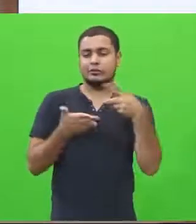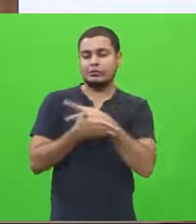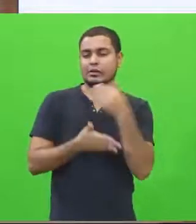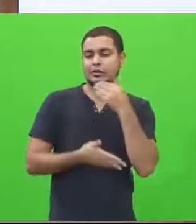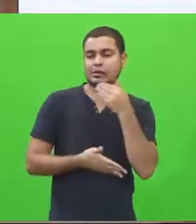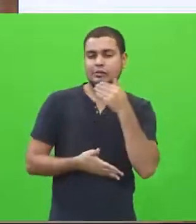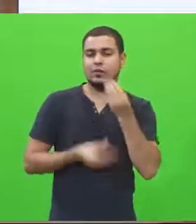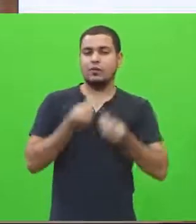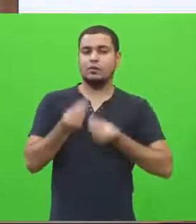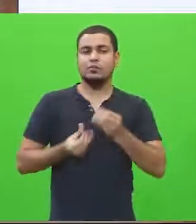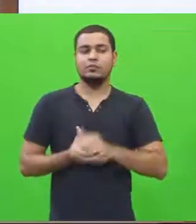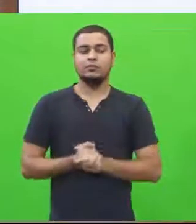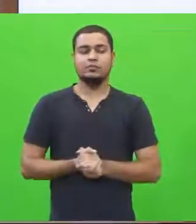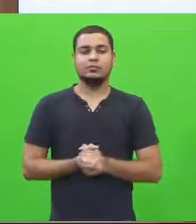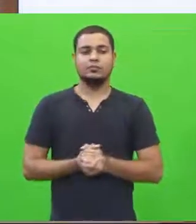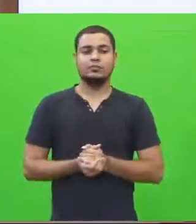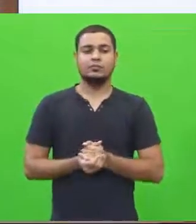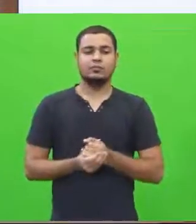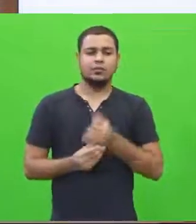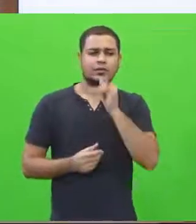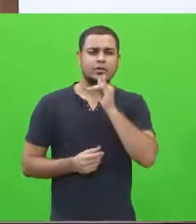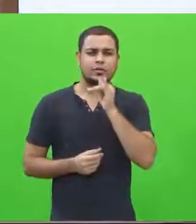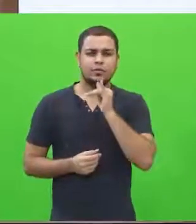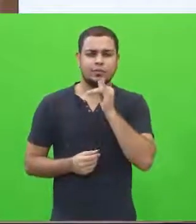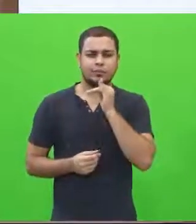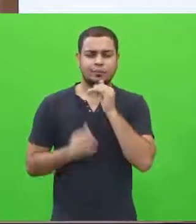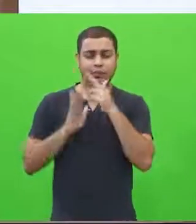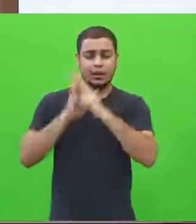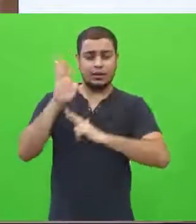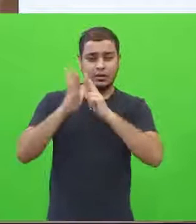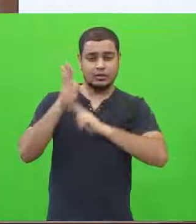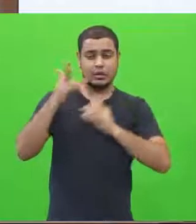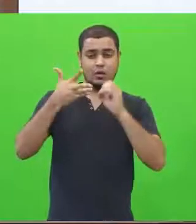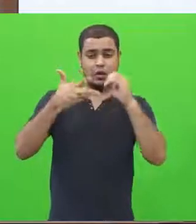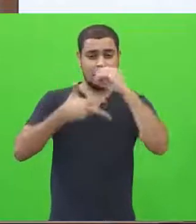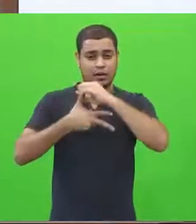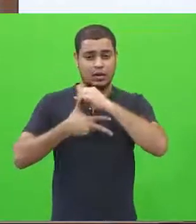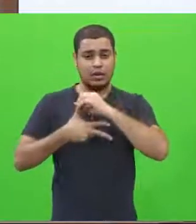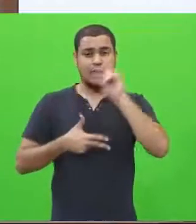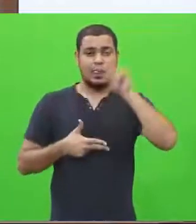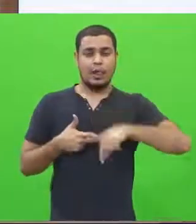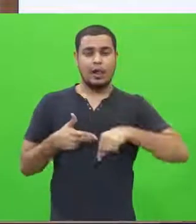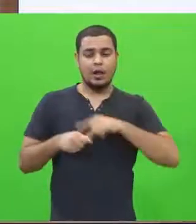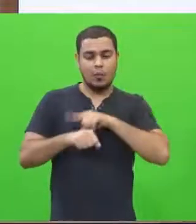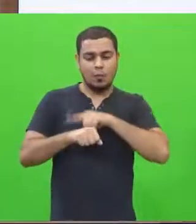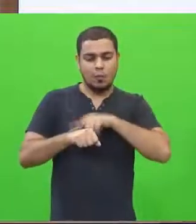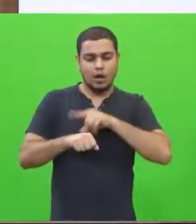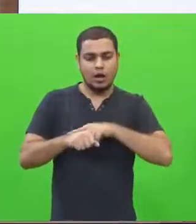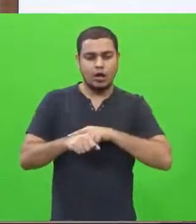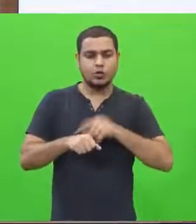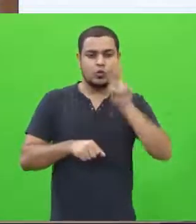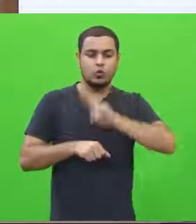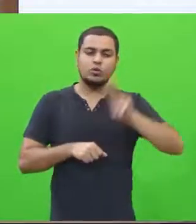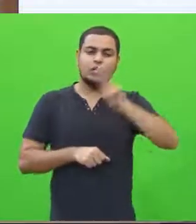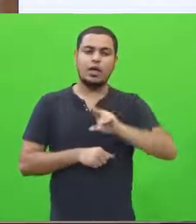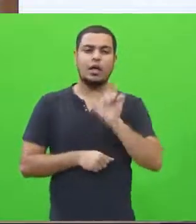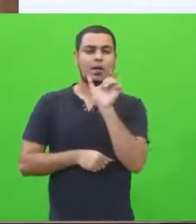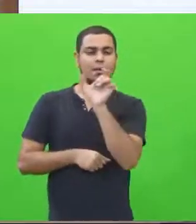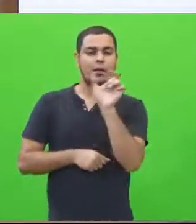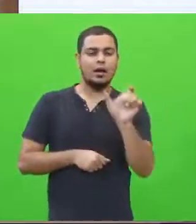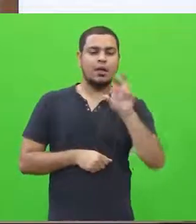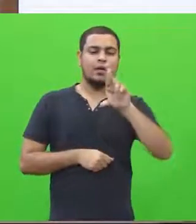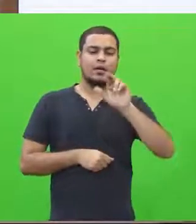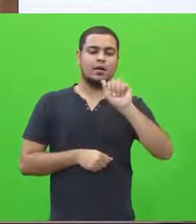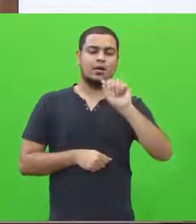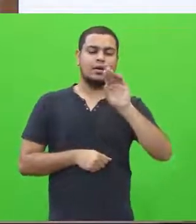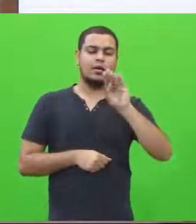acha sobre isso? No caso, a redação do Enem é o momento, é o local que é permitida a utilização de palavras rebuscadas